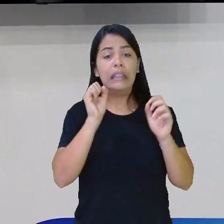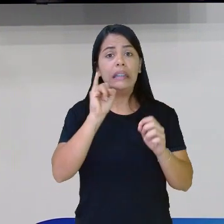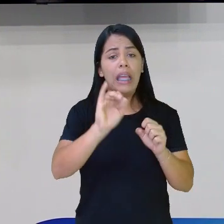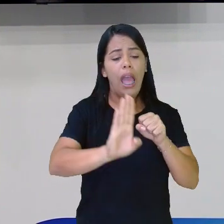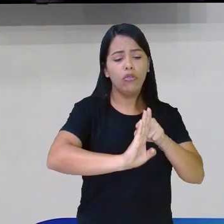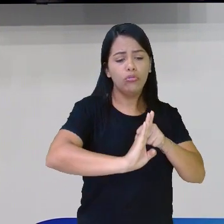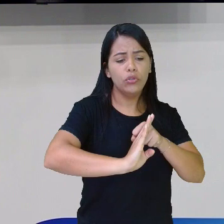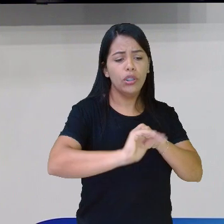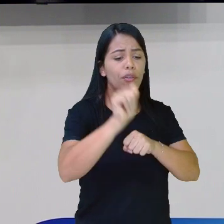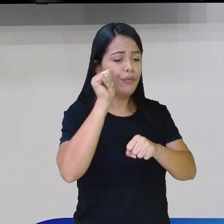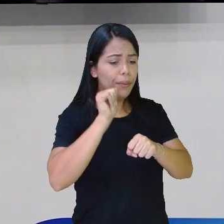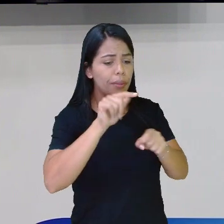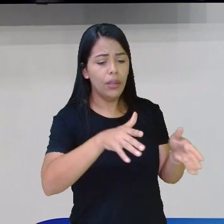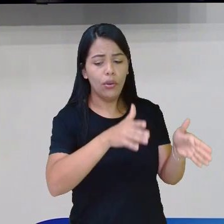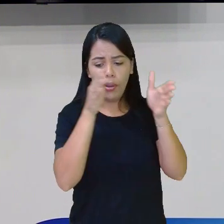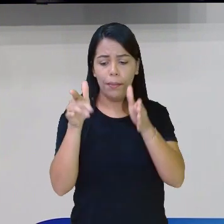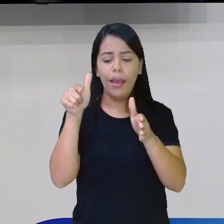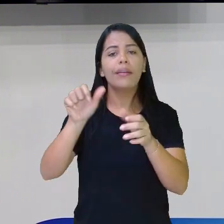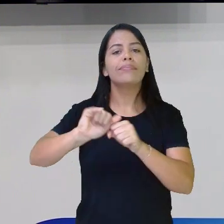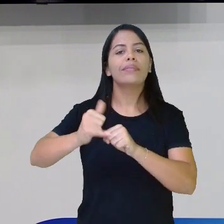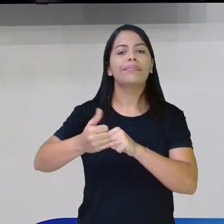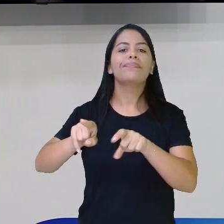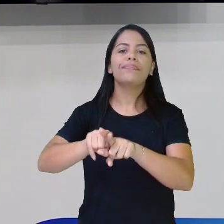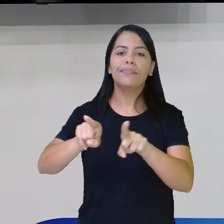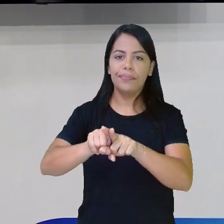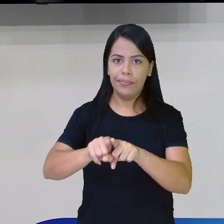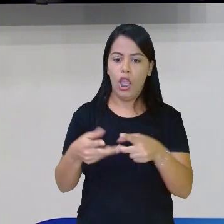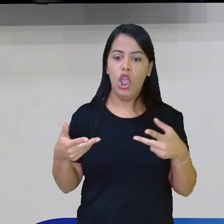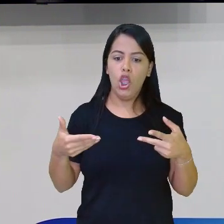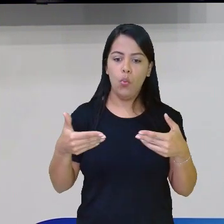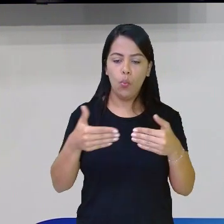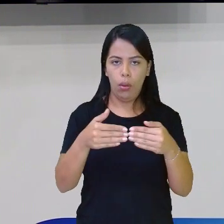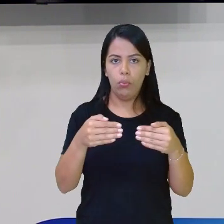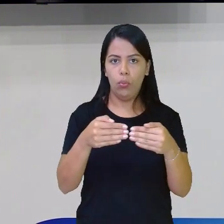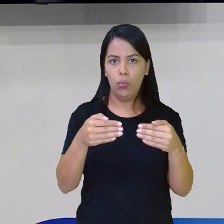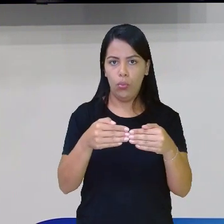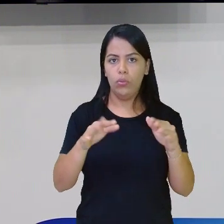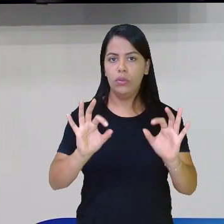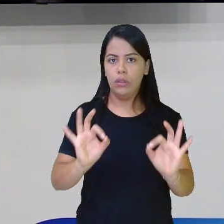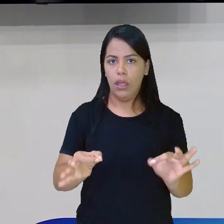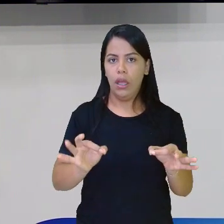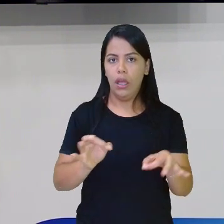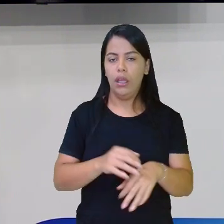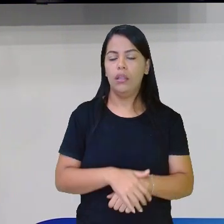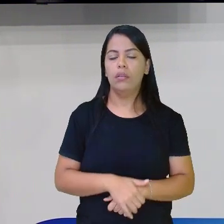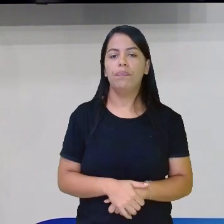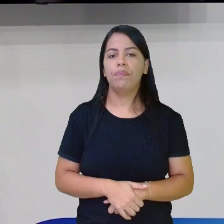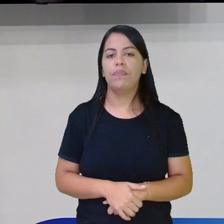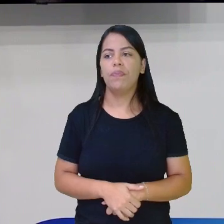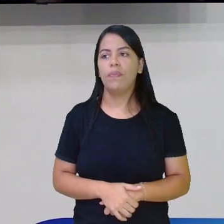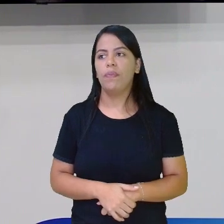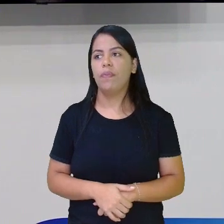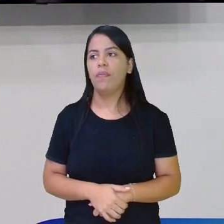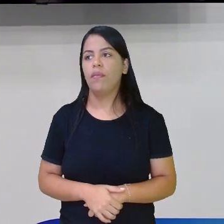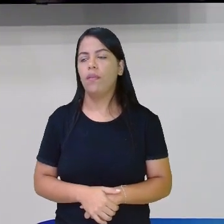feminino. Então, aí eu tenho um adjetivo biforme, que tem as duas formas.